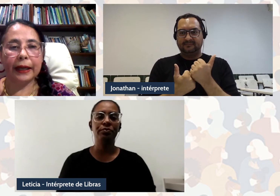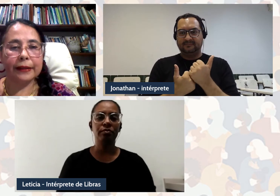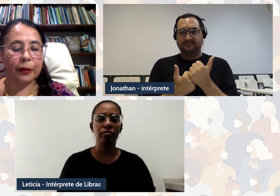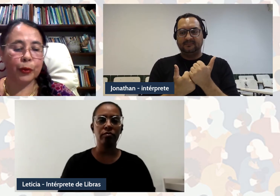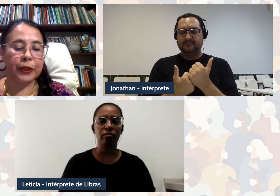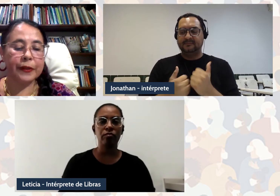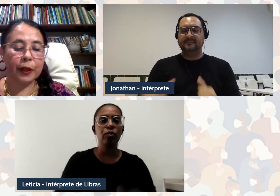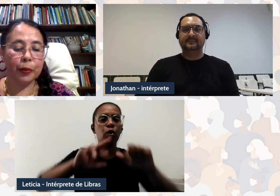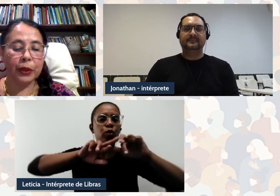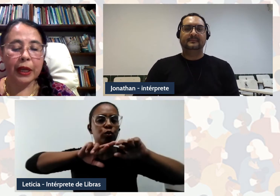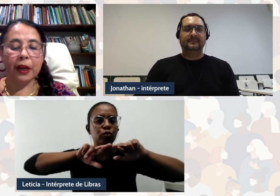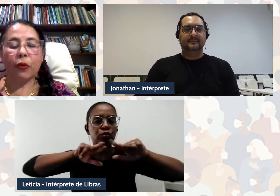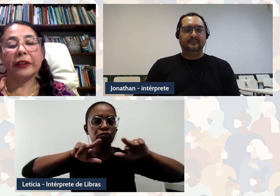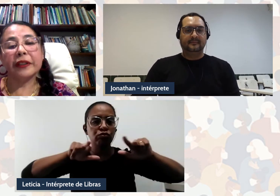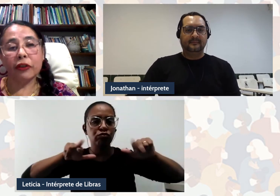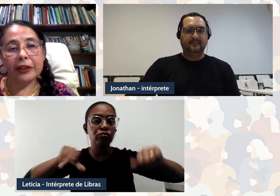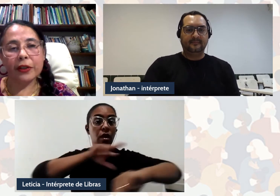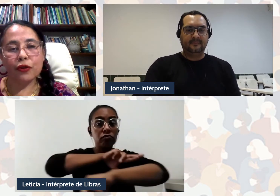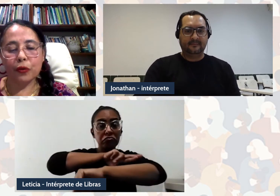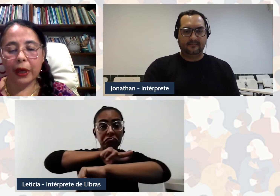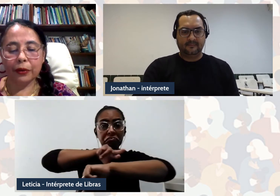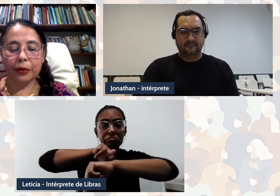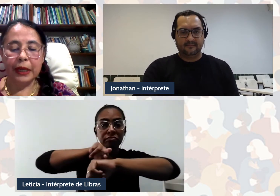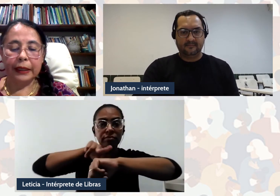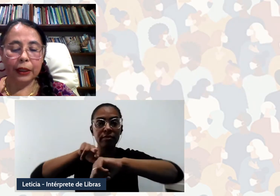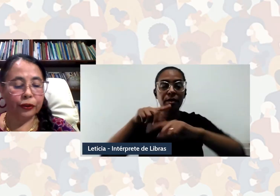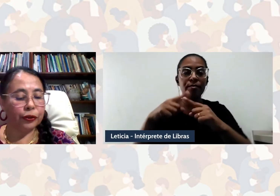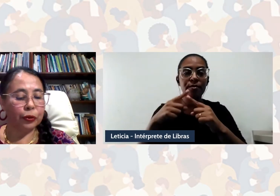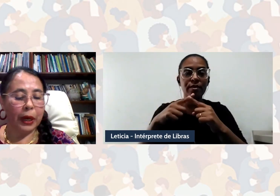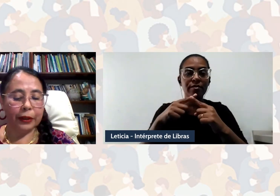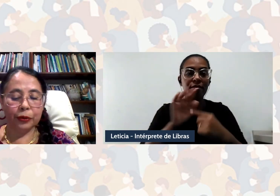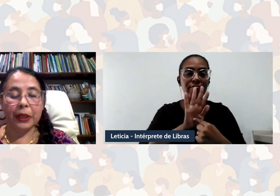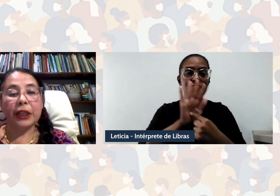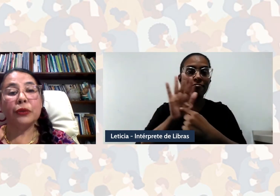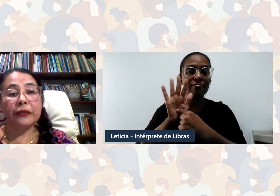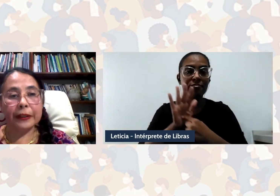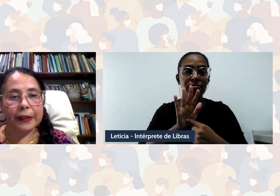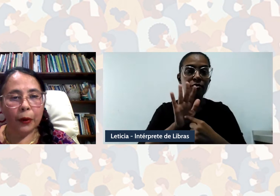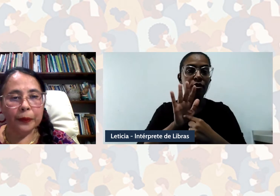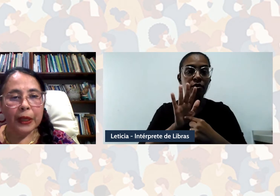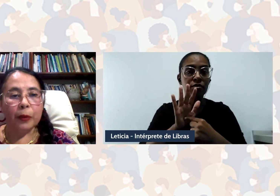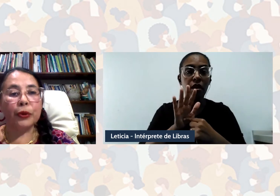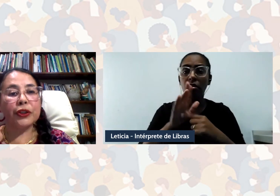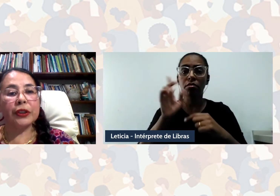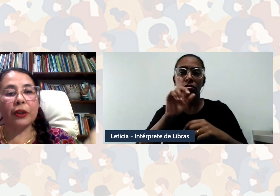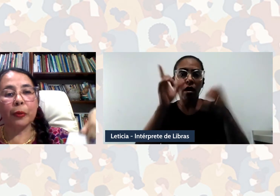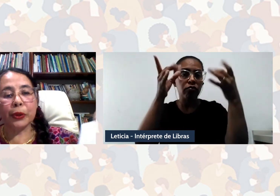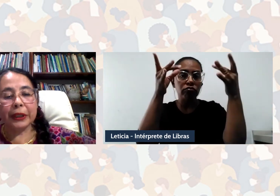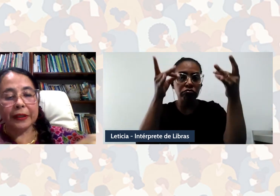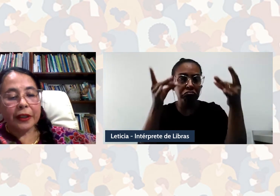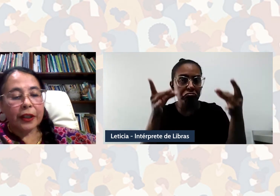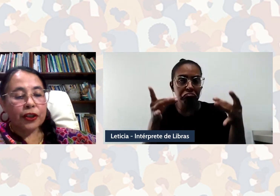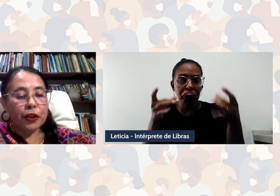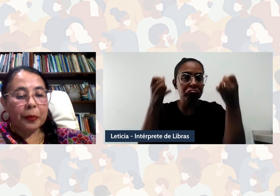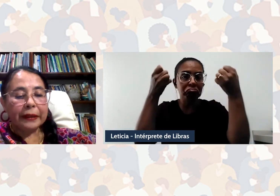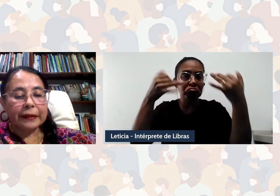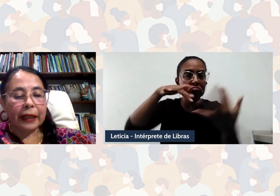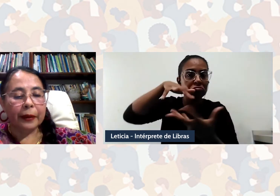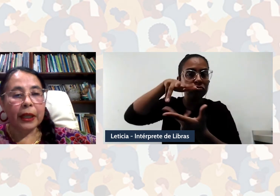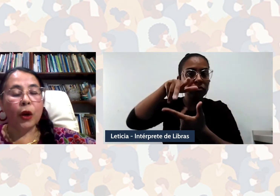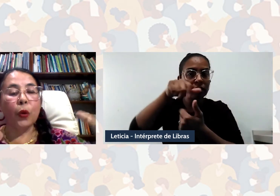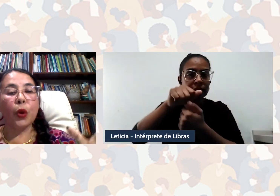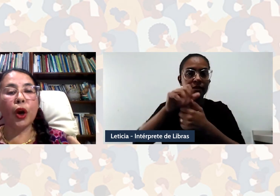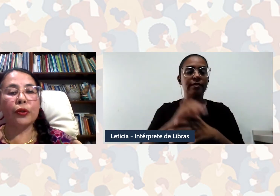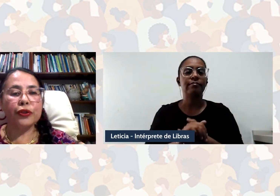etnia, raça, por exemplo, com a instauração de um ego não situado e universal. Por isso, então, a importância é da gente